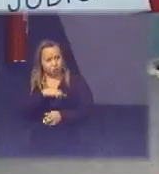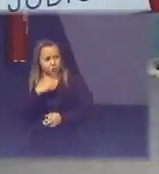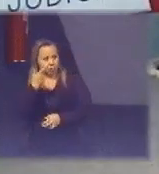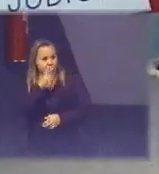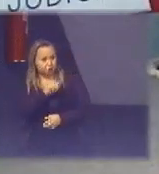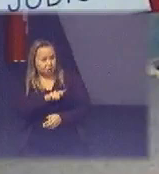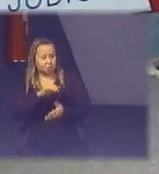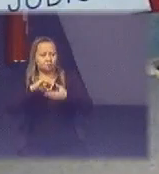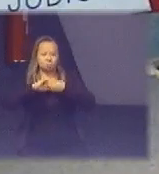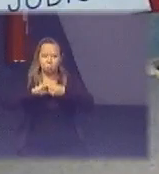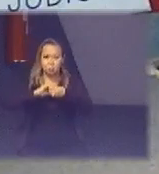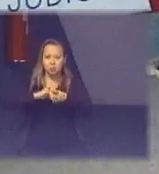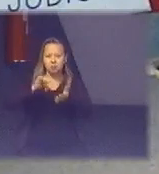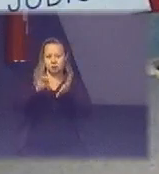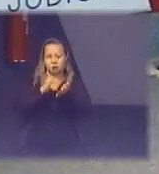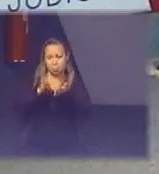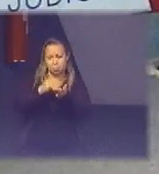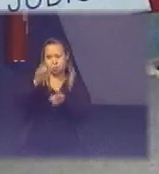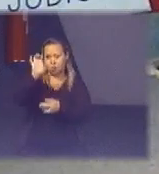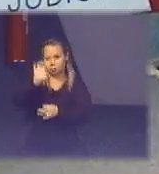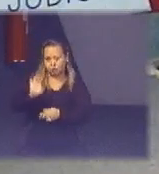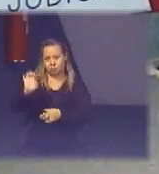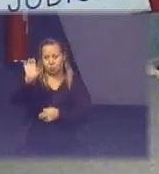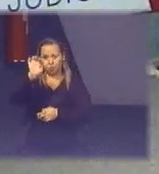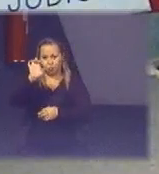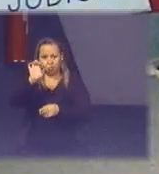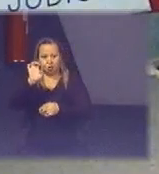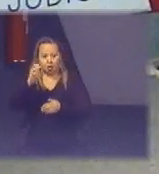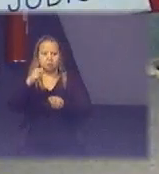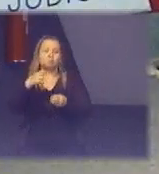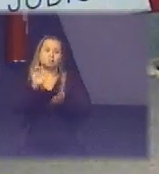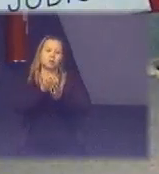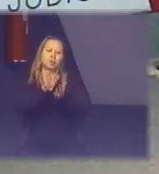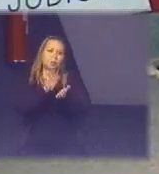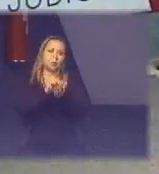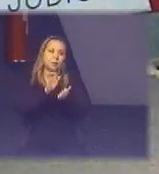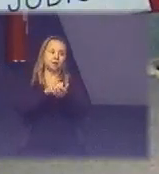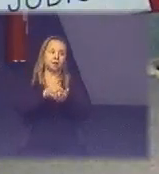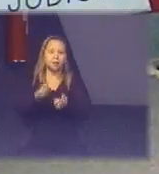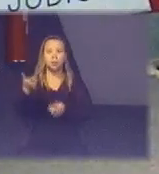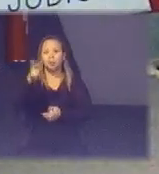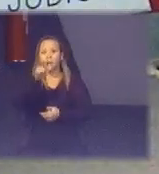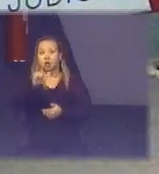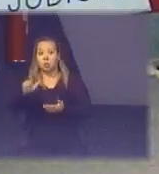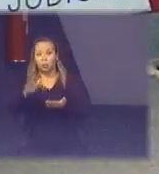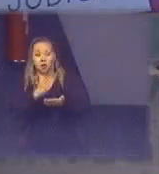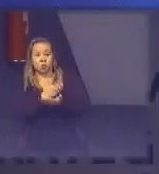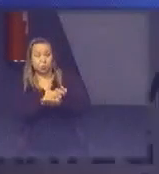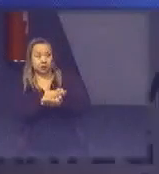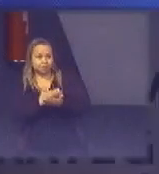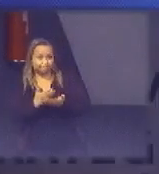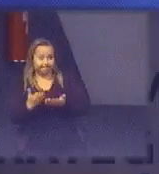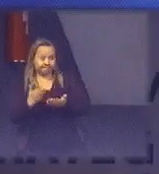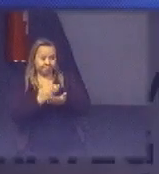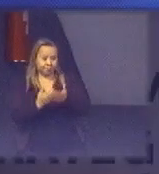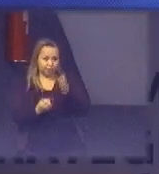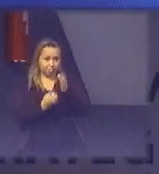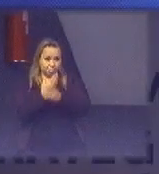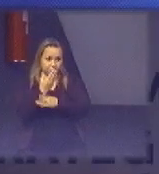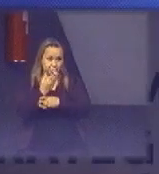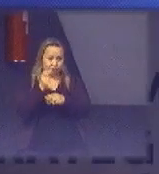a Secretaria de Estado já está na sua terceira edição pode passar outra iniciativa do CETEM foi esse vídeo